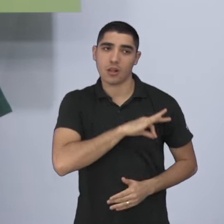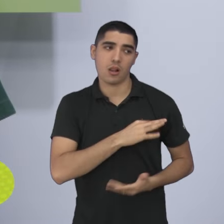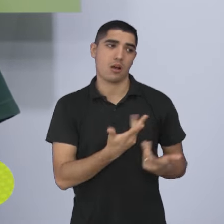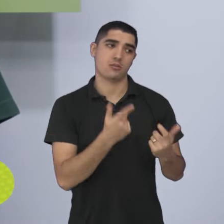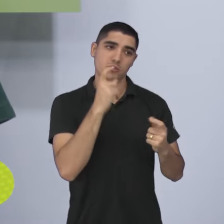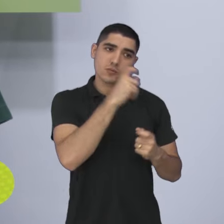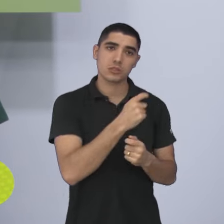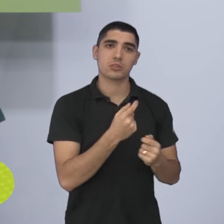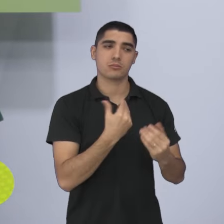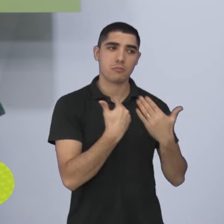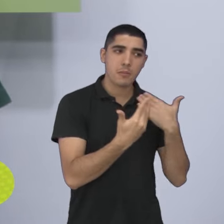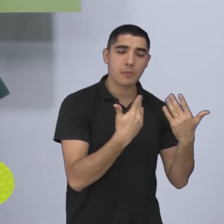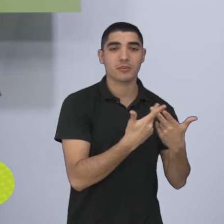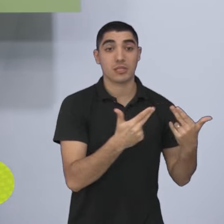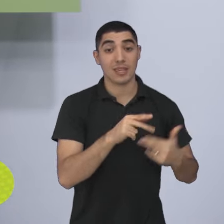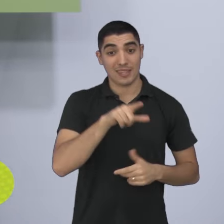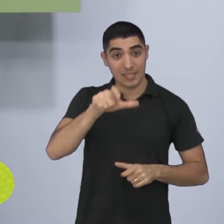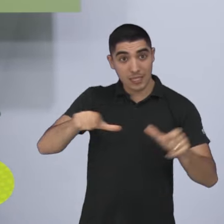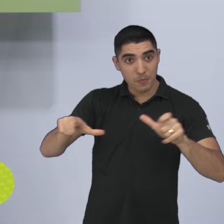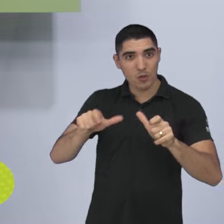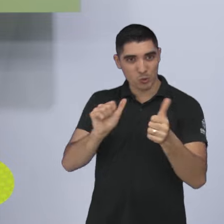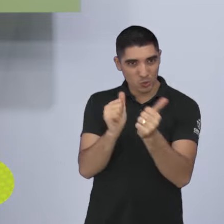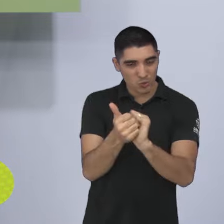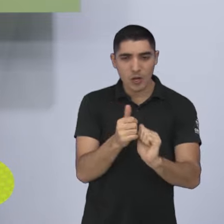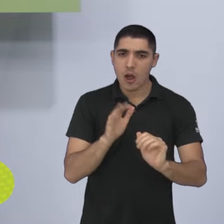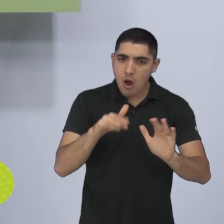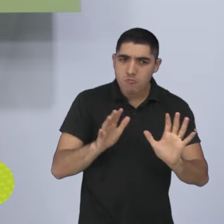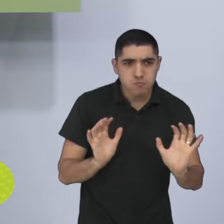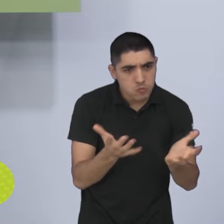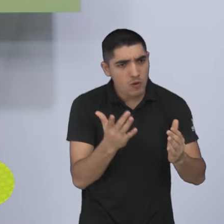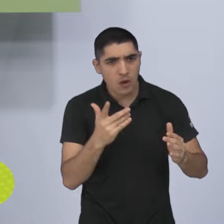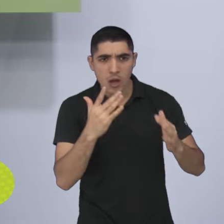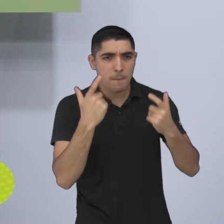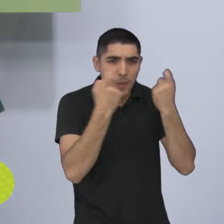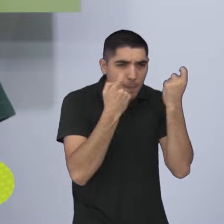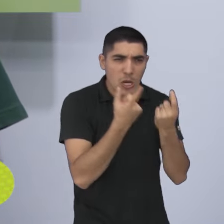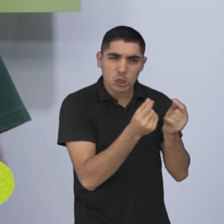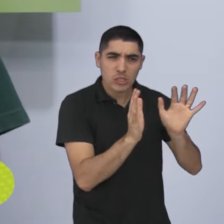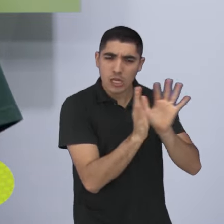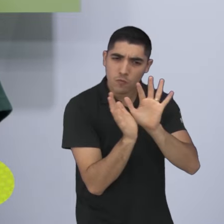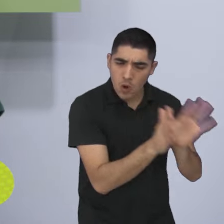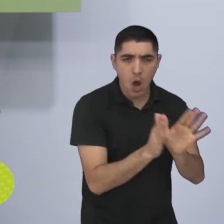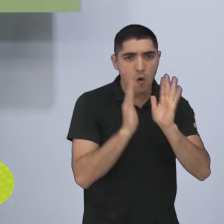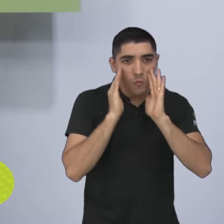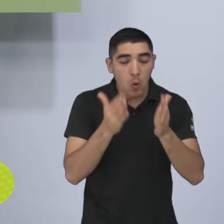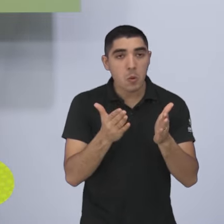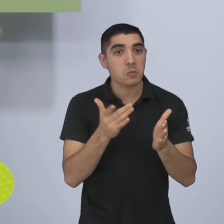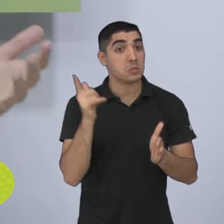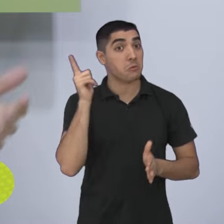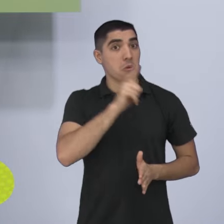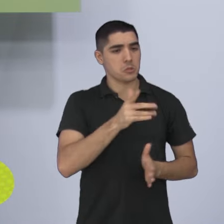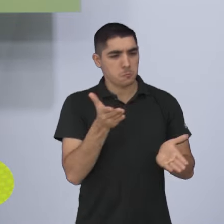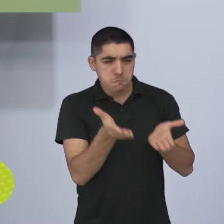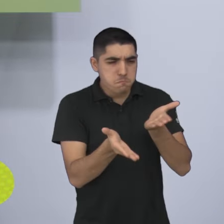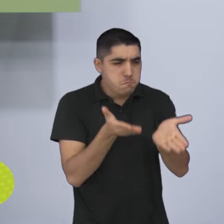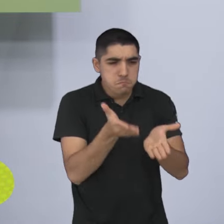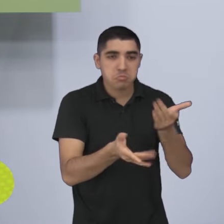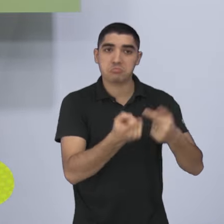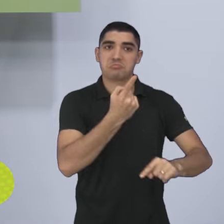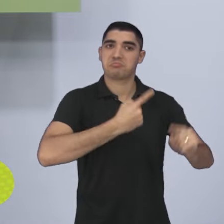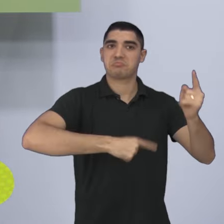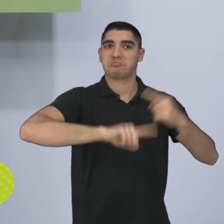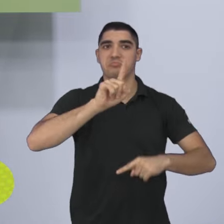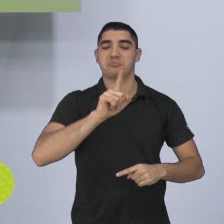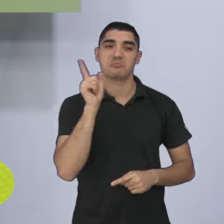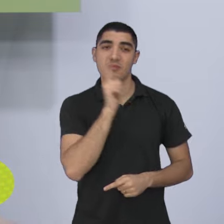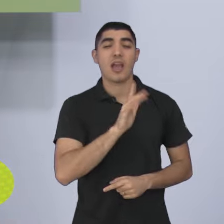esse problema de salário atrasado. Do outro, ele tinha que fazer o time jogar de alguma maneira. E ele foi além, né? E aí, quando acabou